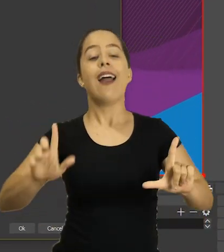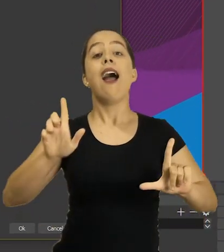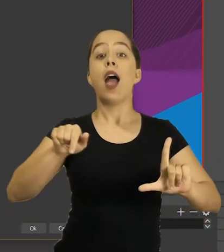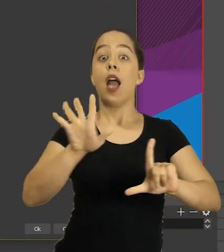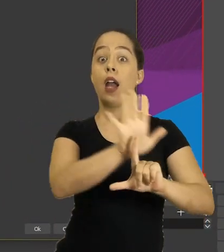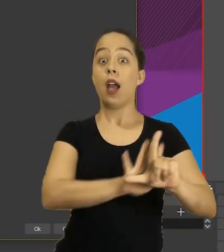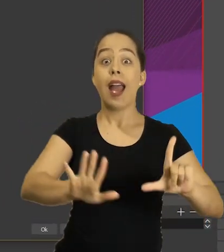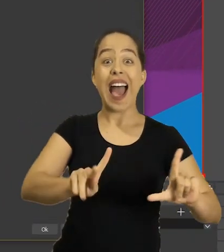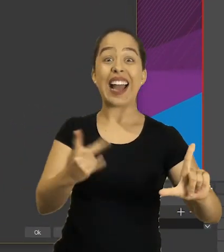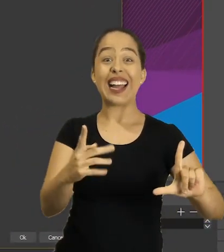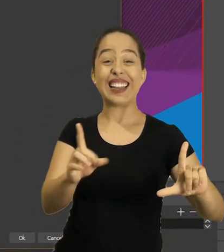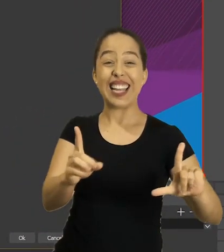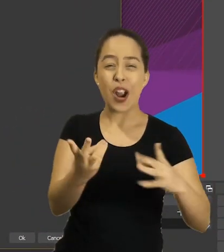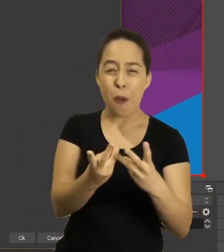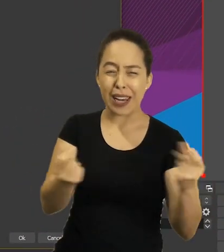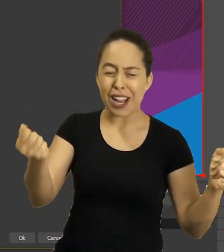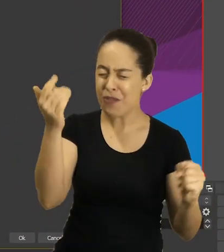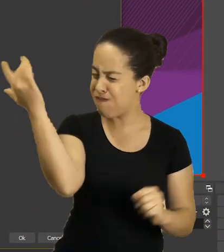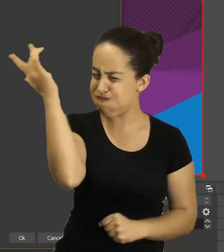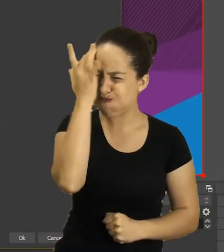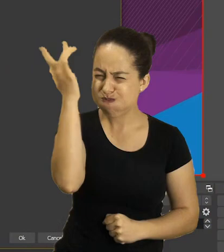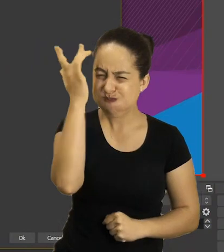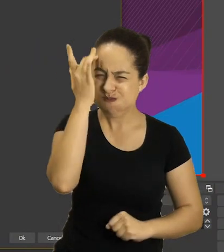da tela Full HD.